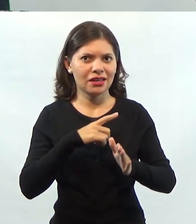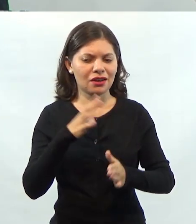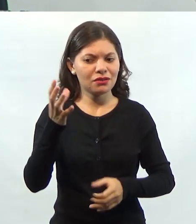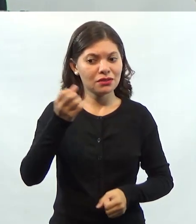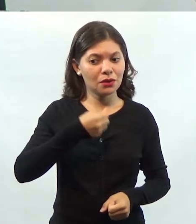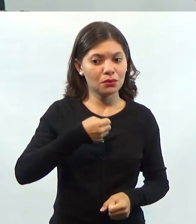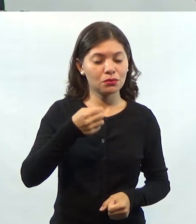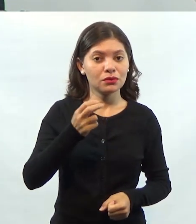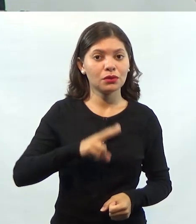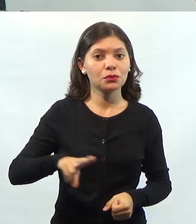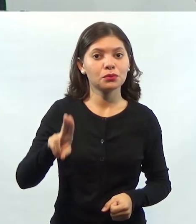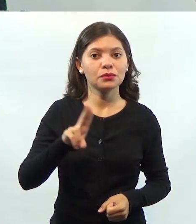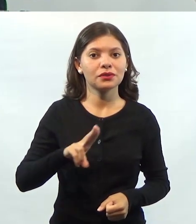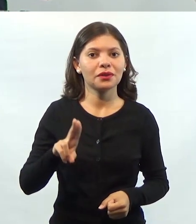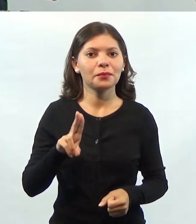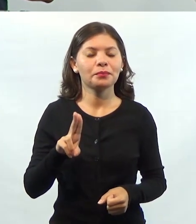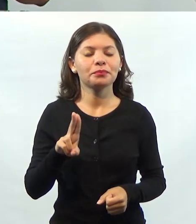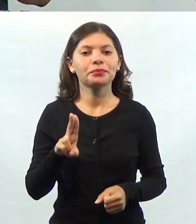Espera aí, mas